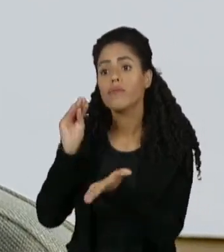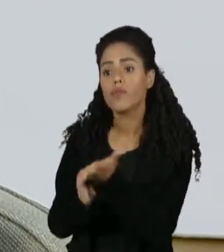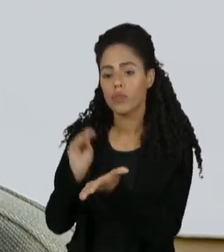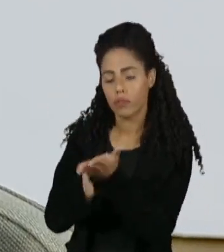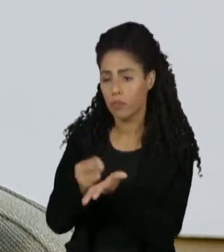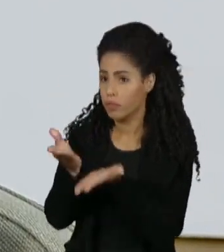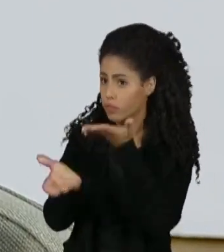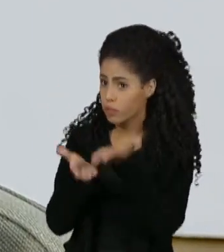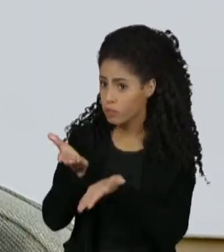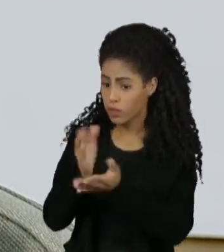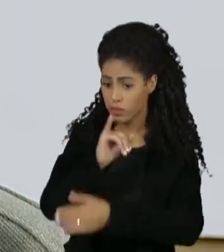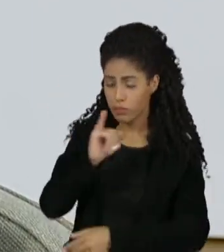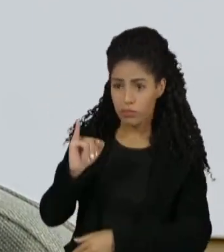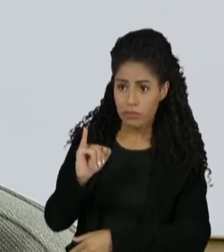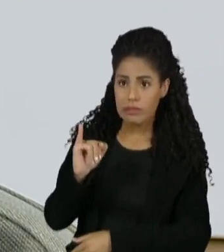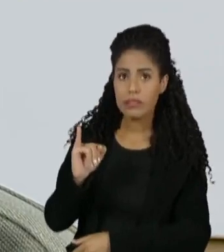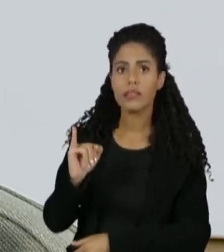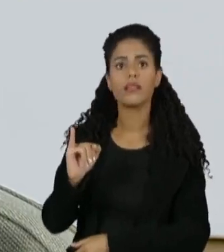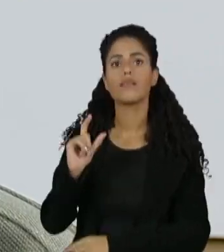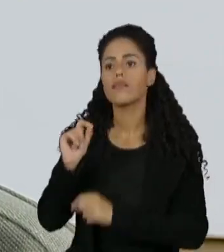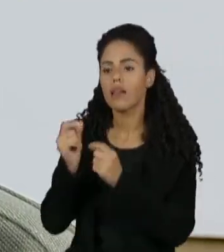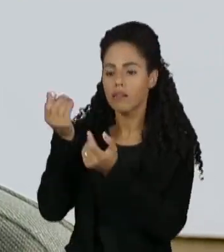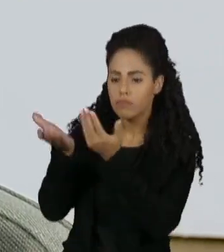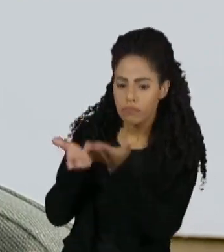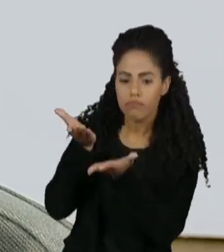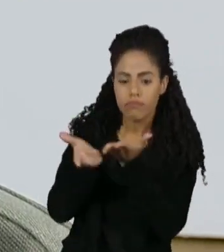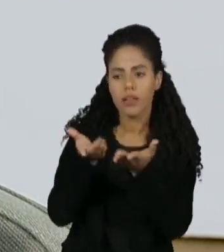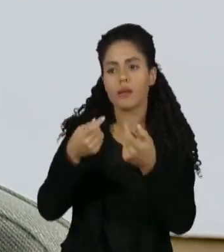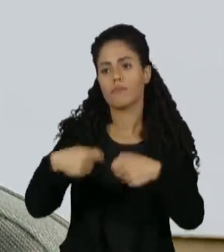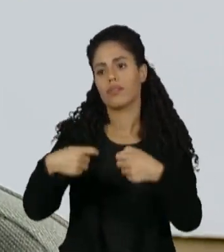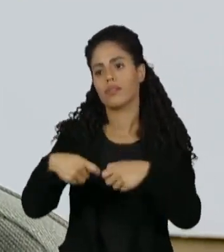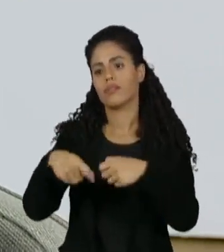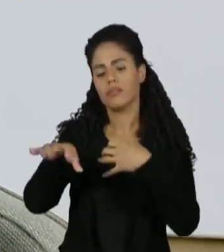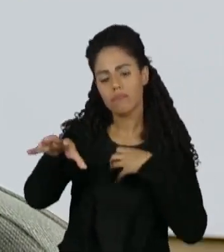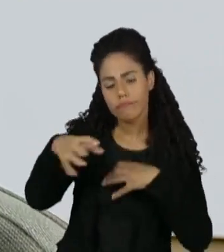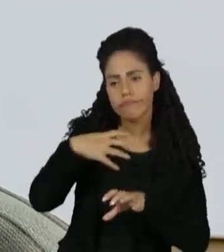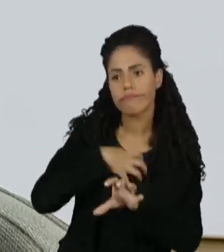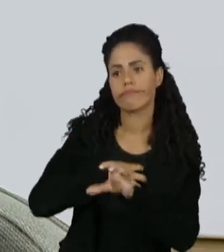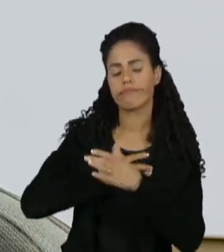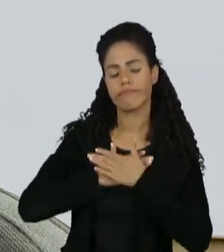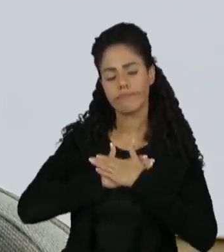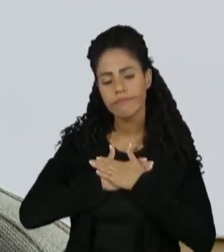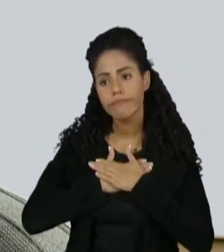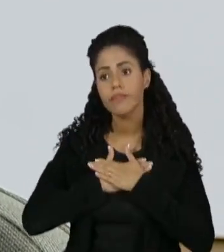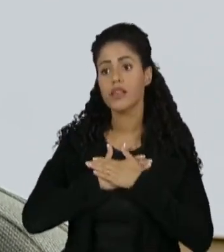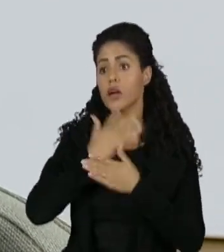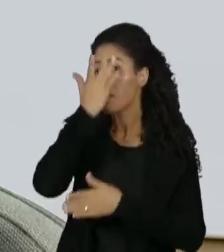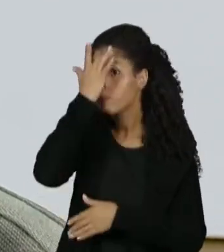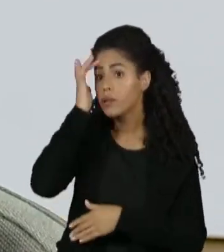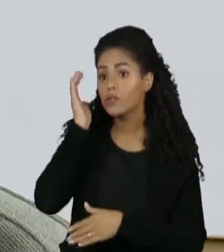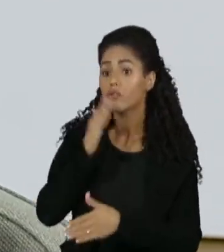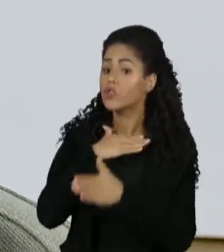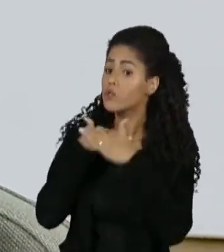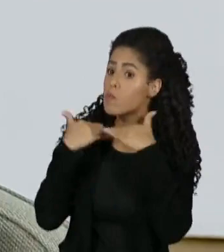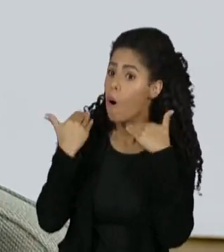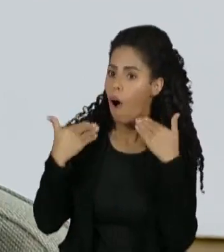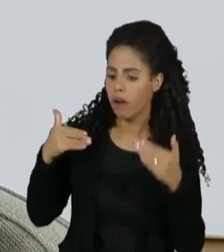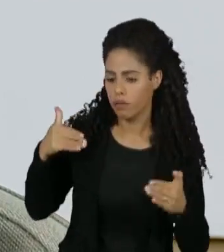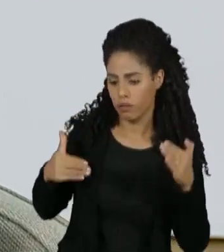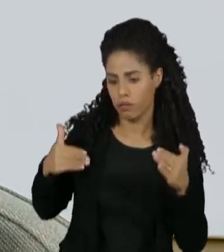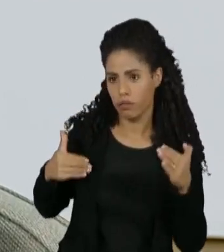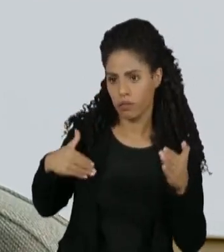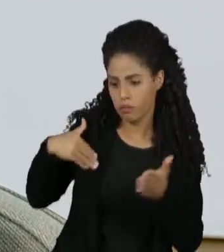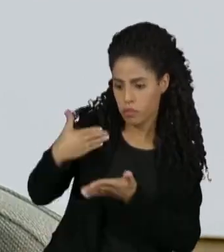novo, nós estamos falando sem nos compadecermos da dor do outro. Nós perdemos vidas, nós perdemos qualidade